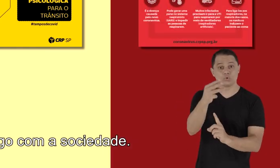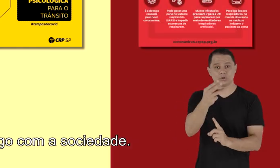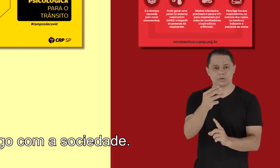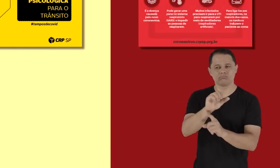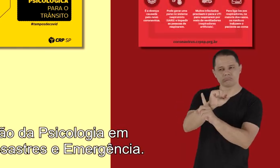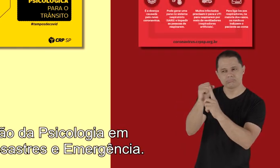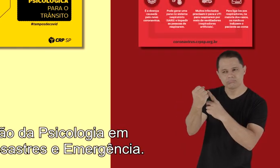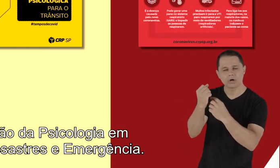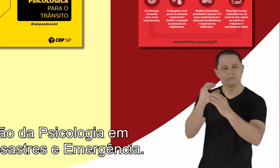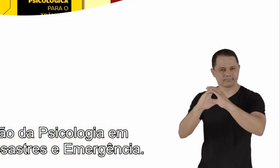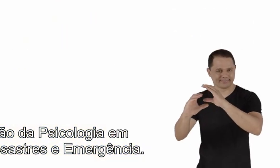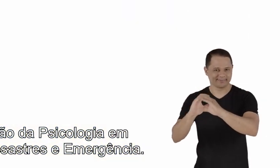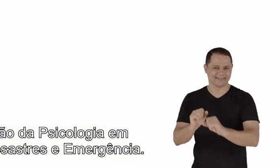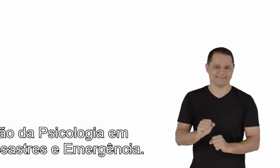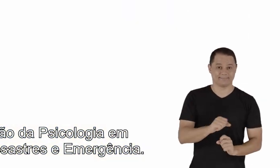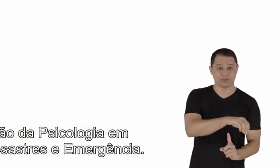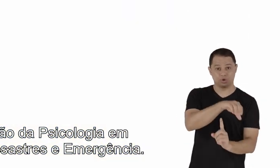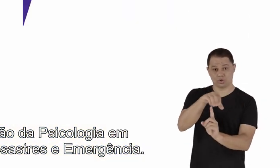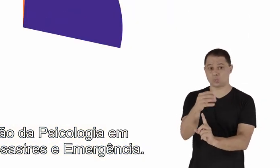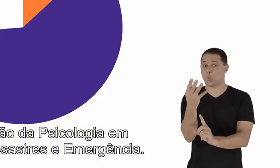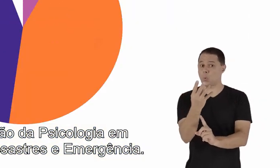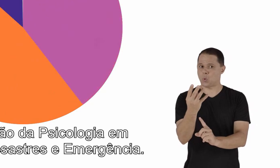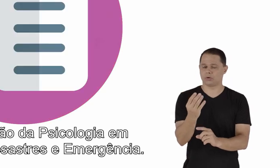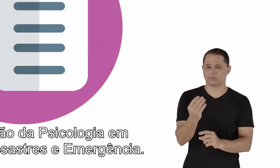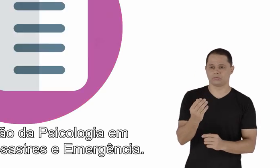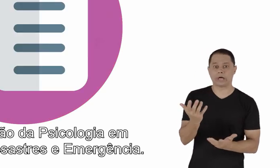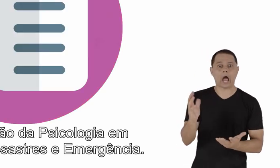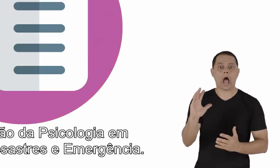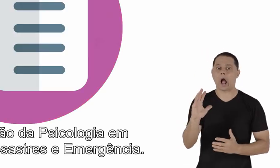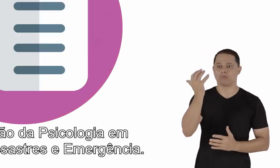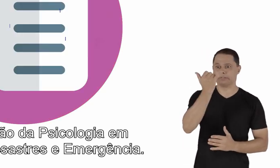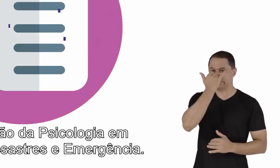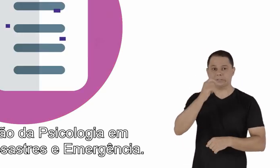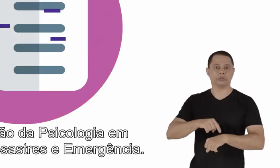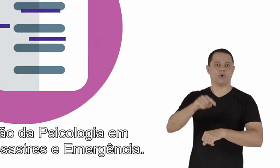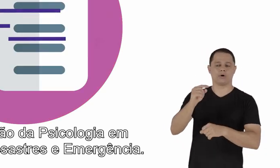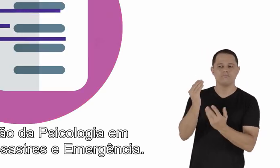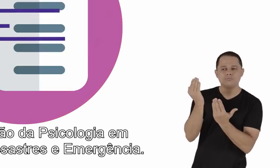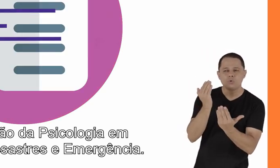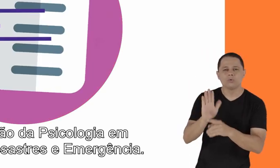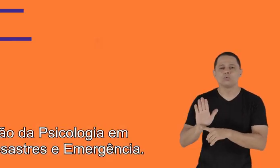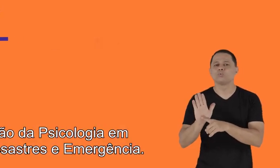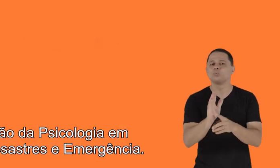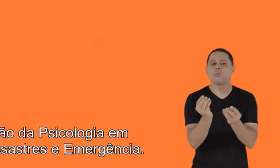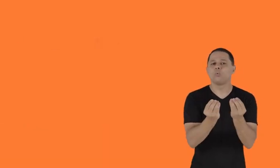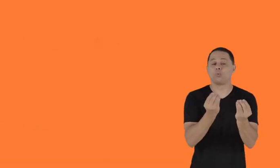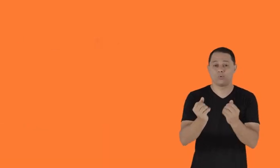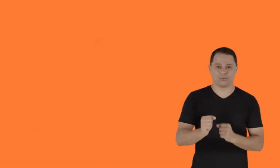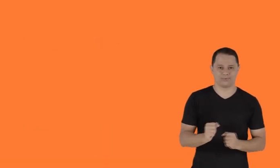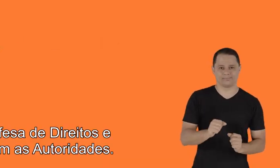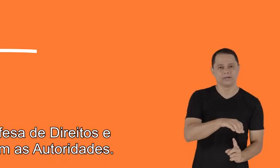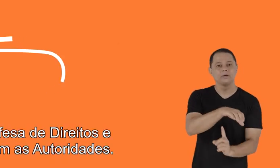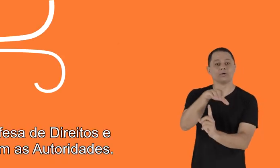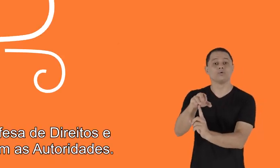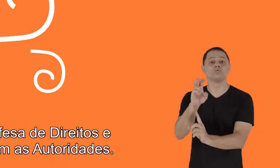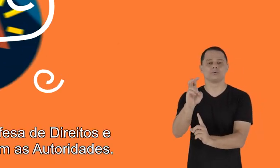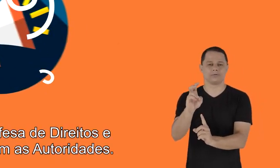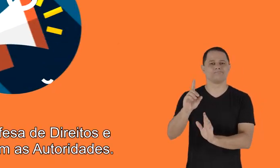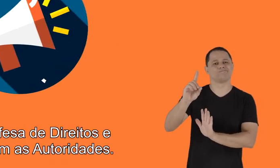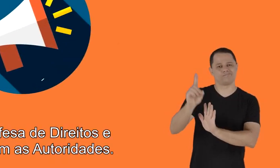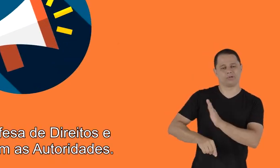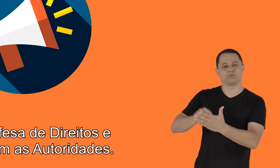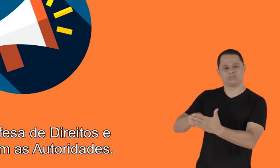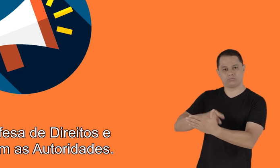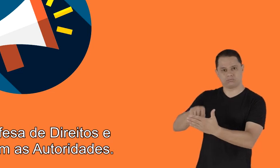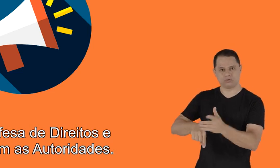a sociedade Eixo 4 – Atuação da psicologia em situação de desastres e emergência Eixo 5 –